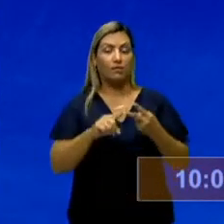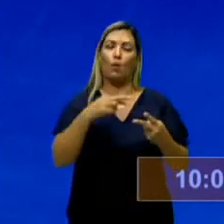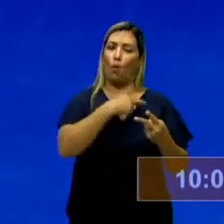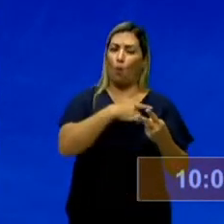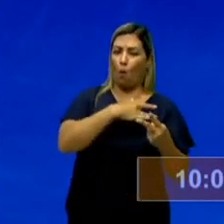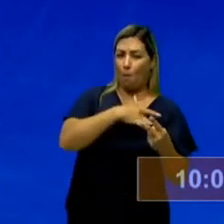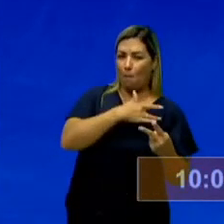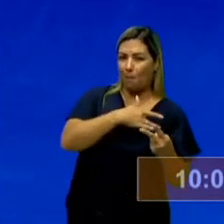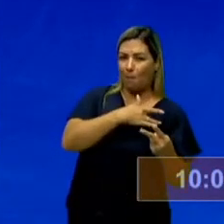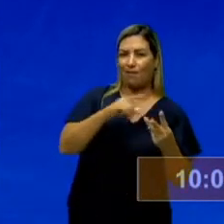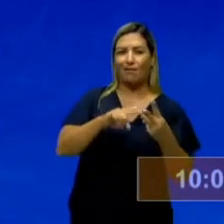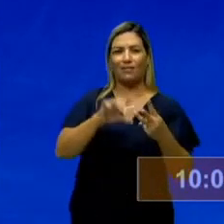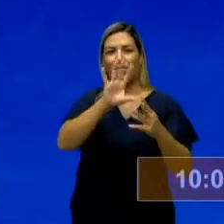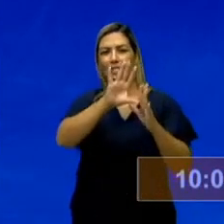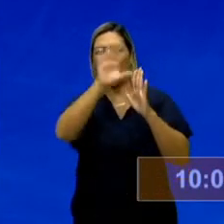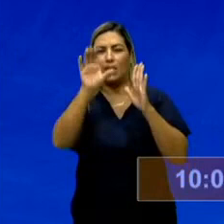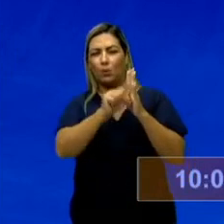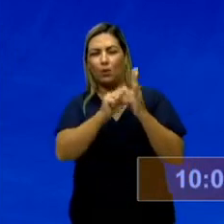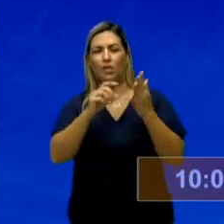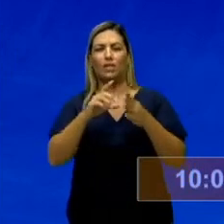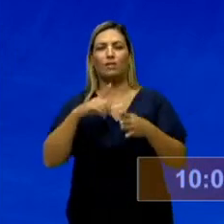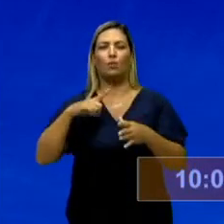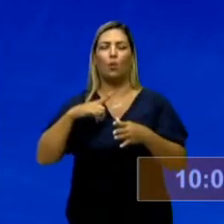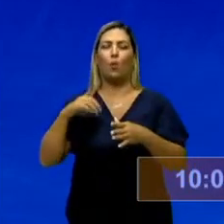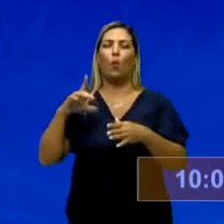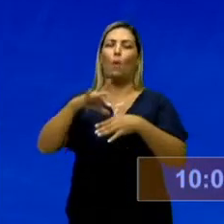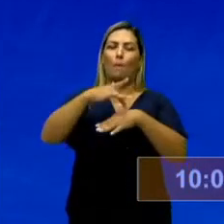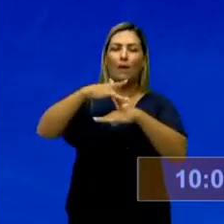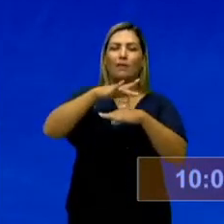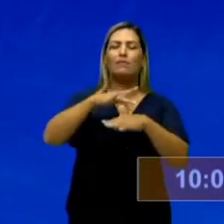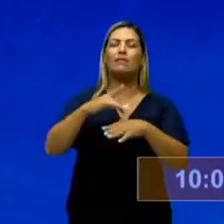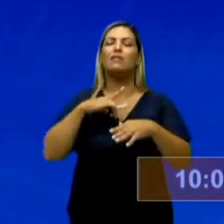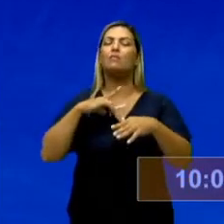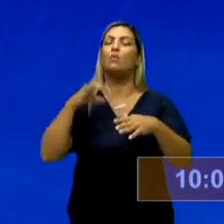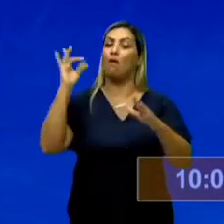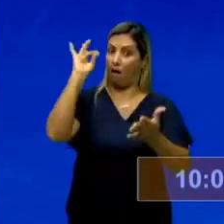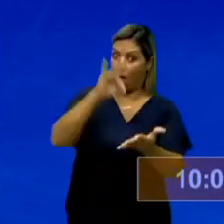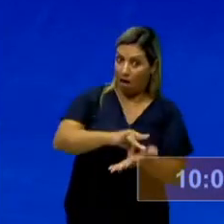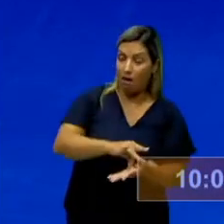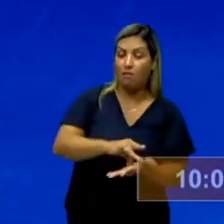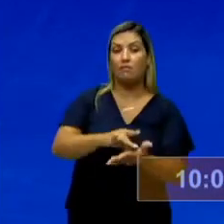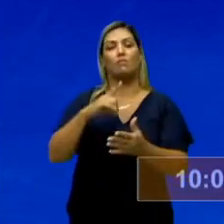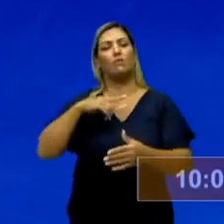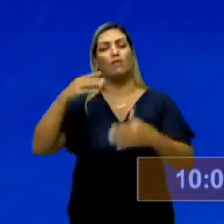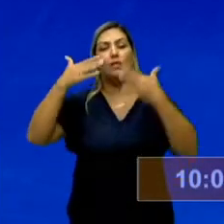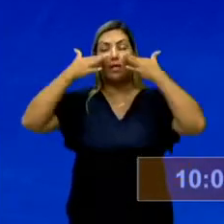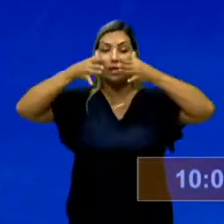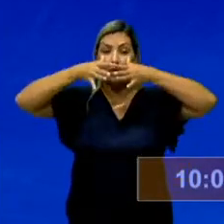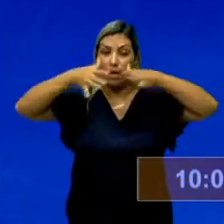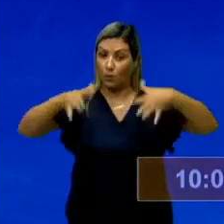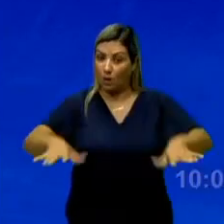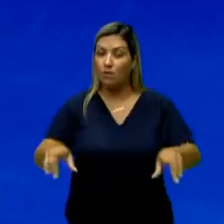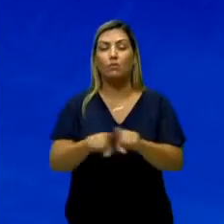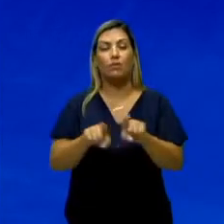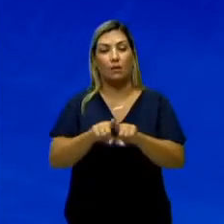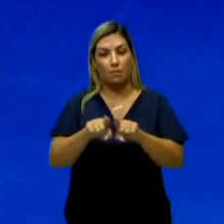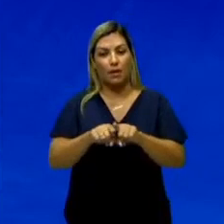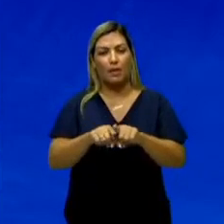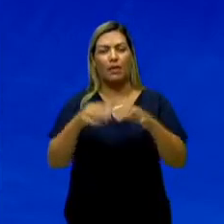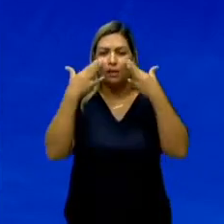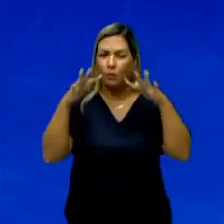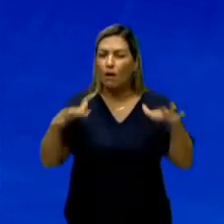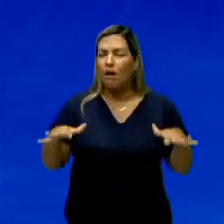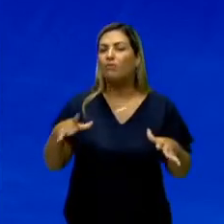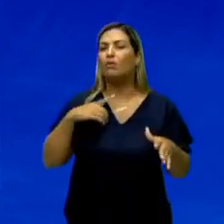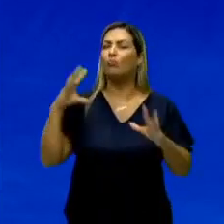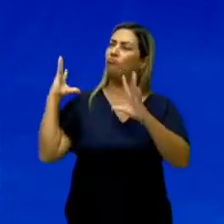românticas, simbolistas, parnasianistas, realistas, naturalistas. Então, toda aquela bagagem